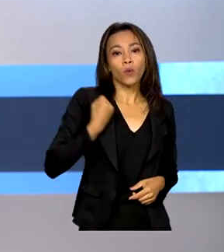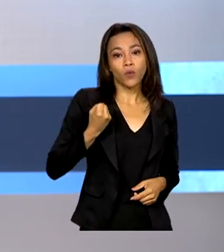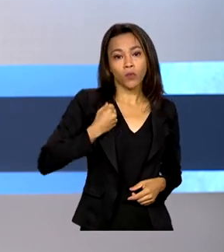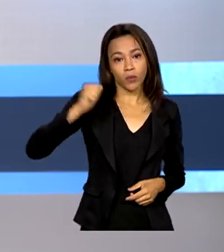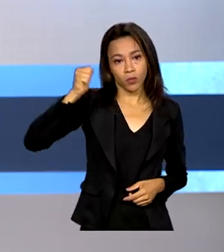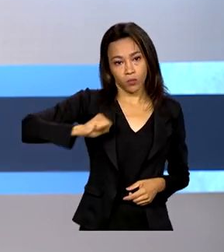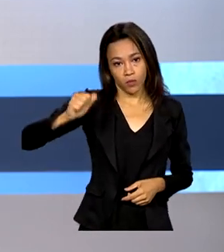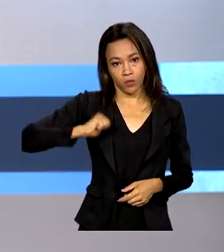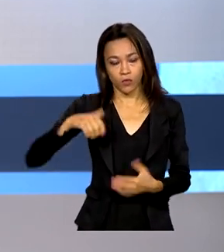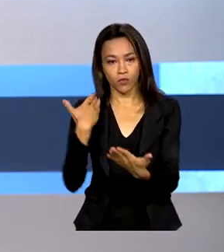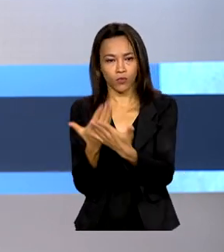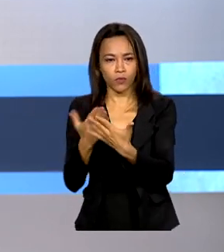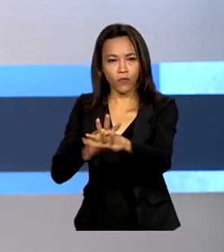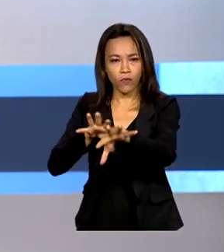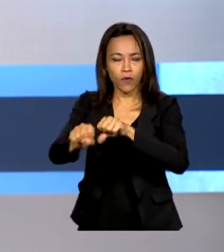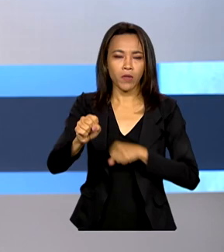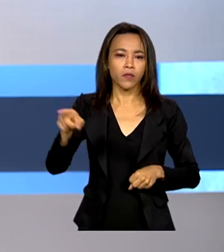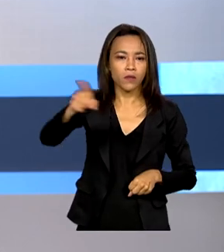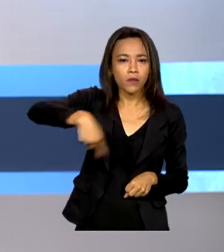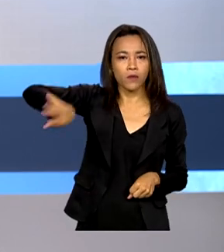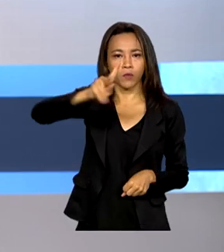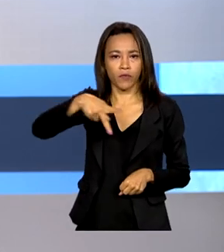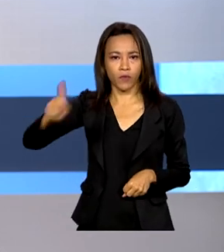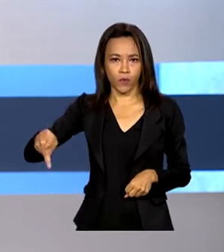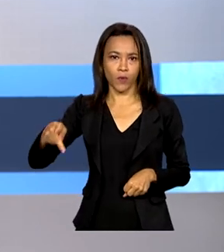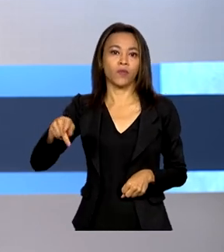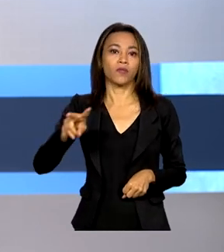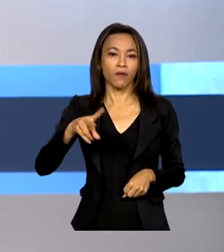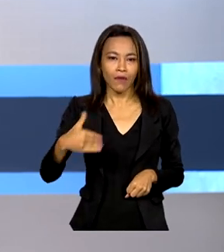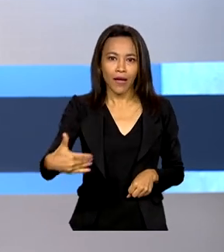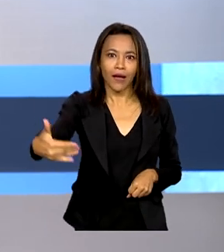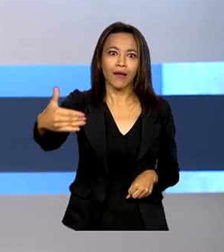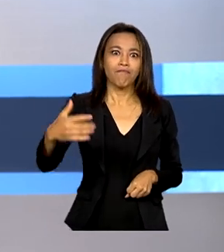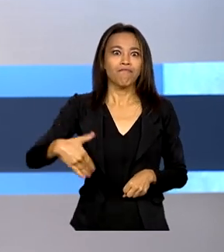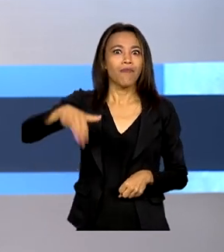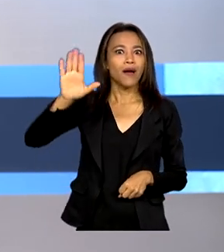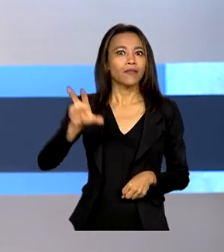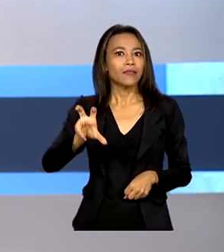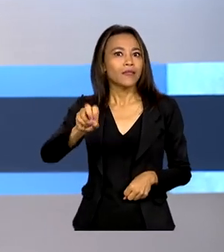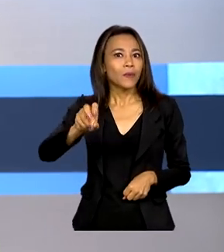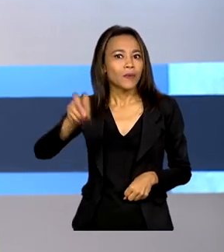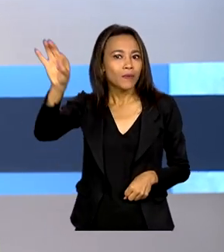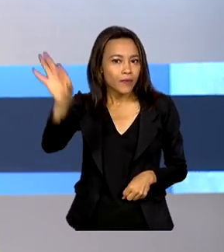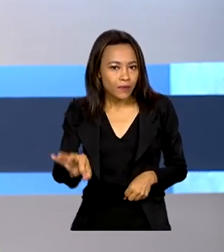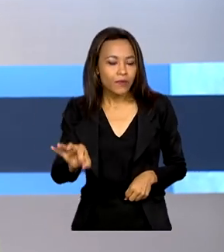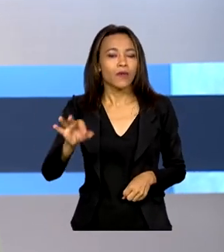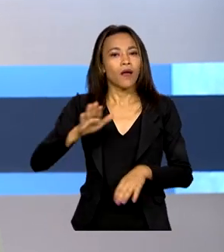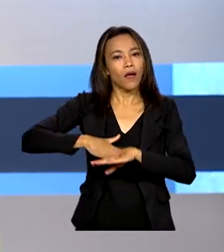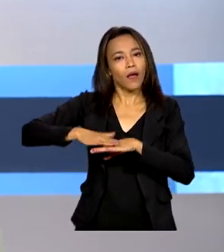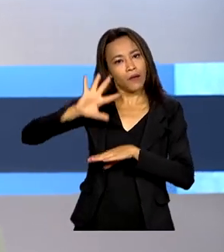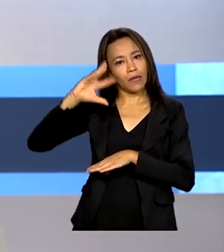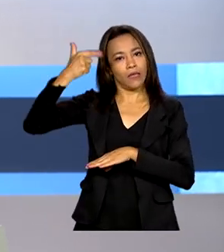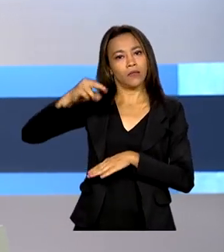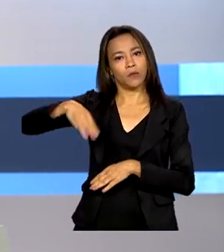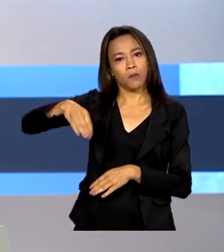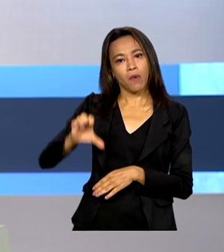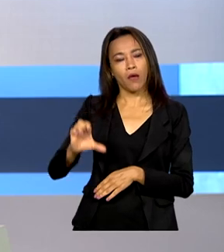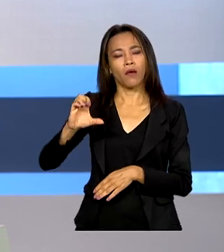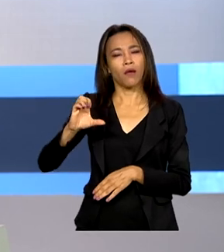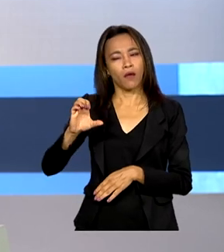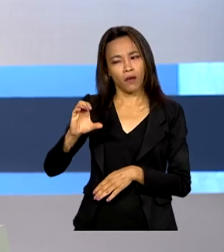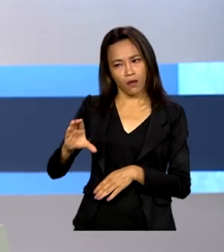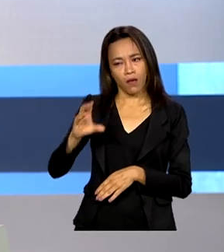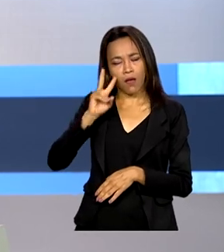professores da educação básica vai ser ampliado em mais de 50%. A decisão do Ministério da Educação avaliou o